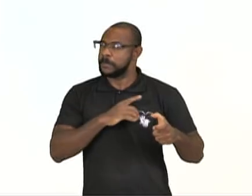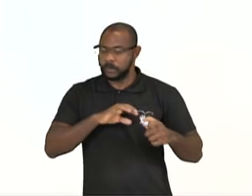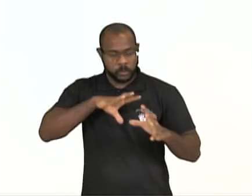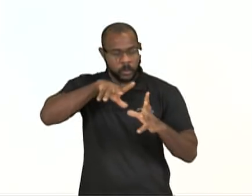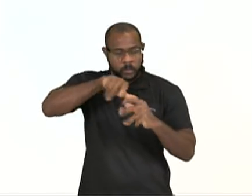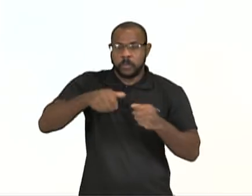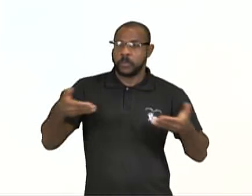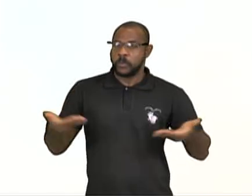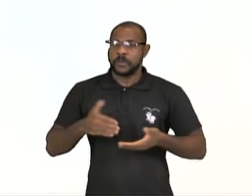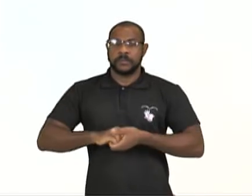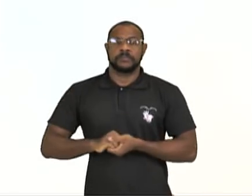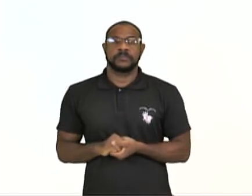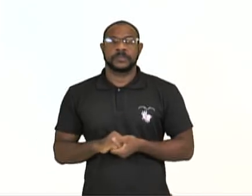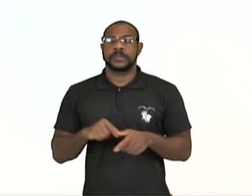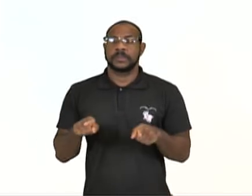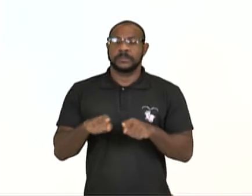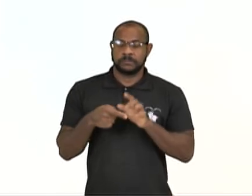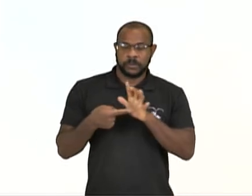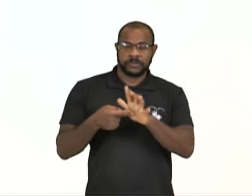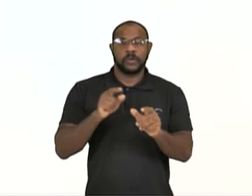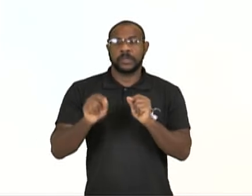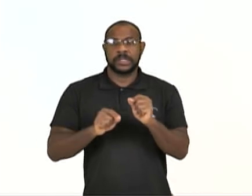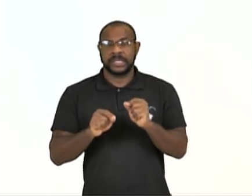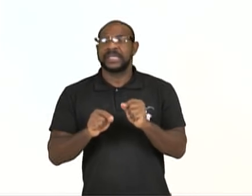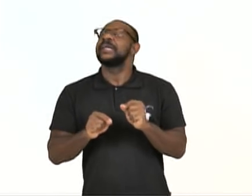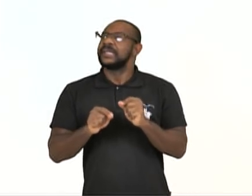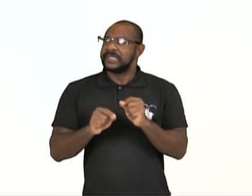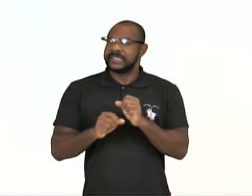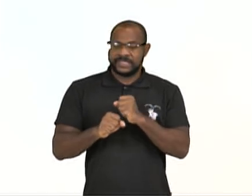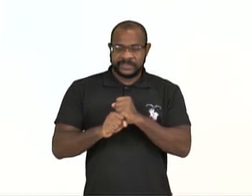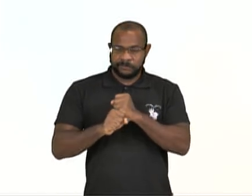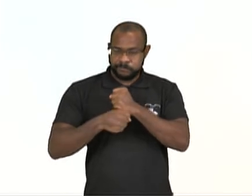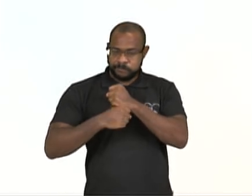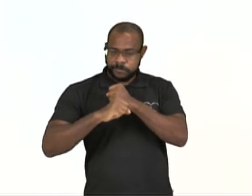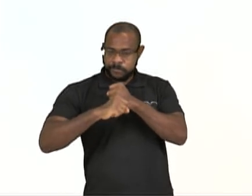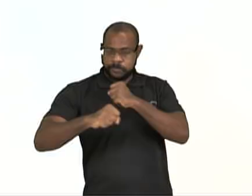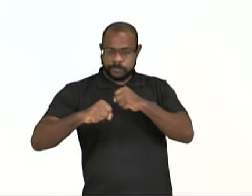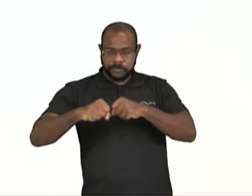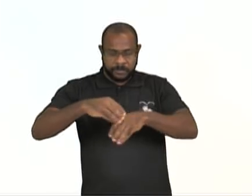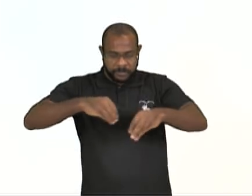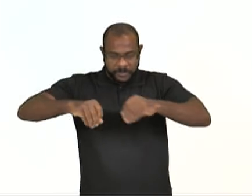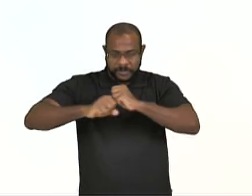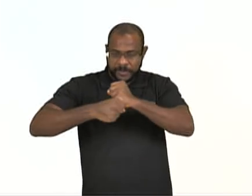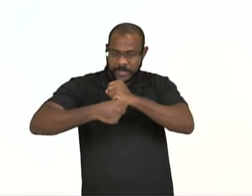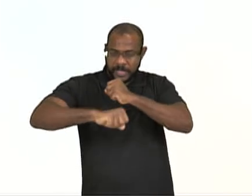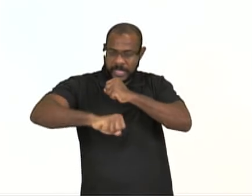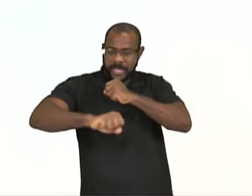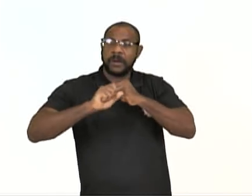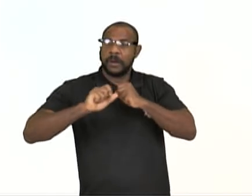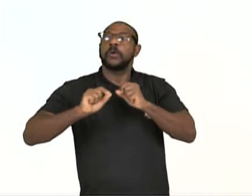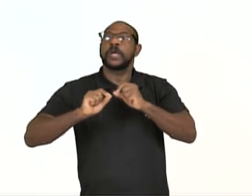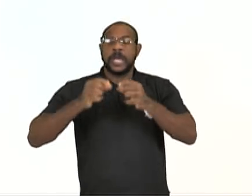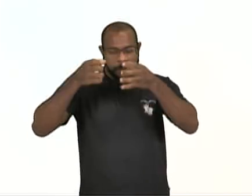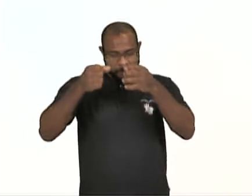Reconhecer que a dimensão territorial ainda se mostra com sinônimo de poder.